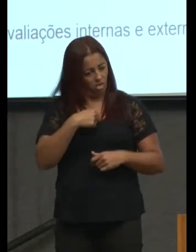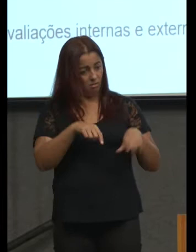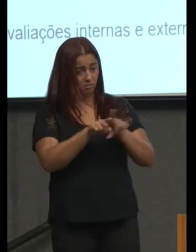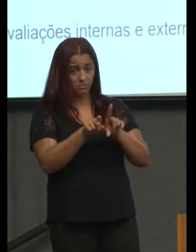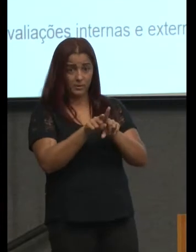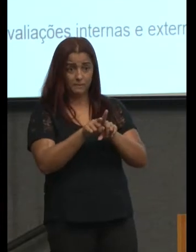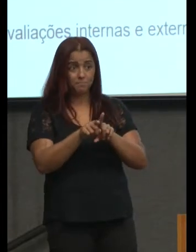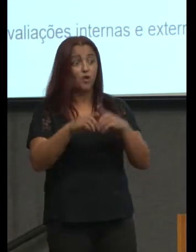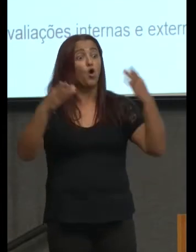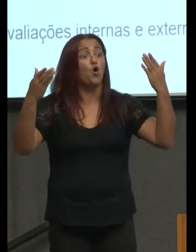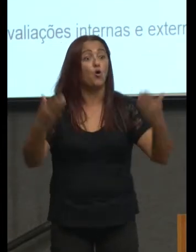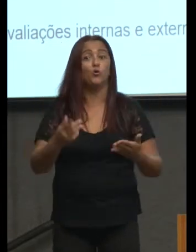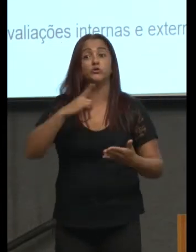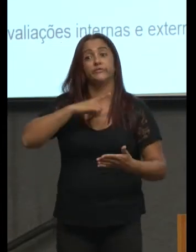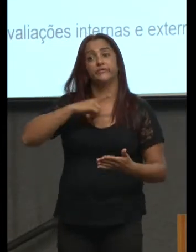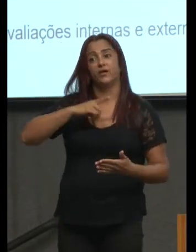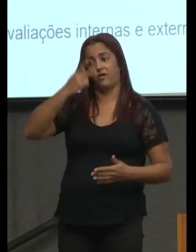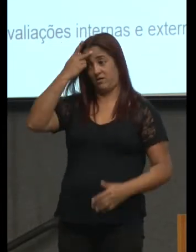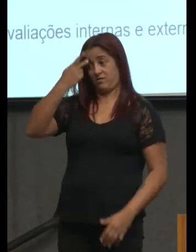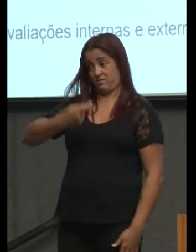autoavaliar-se